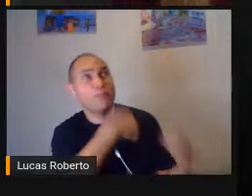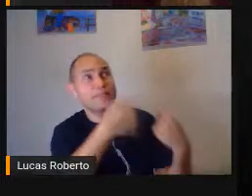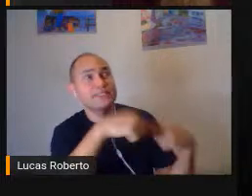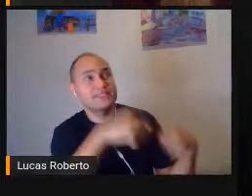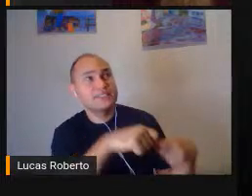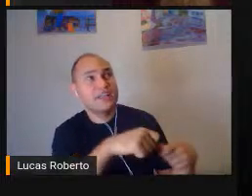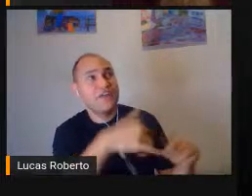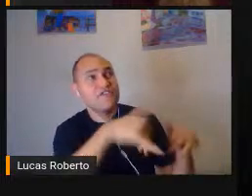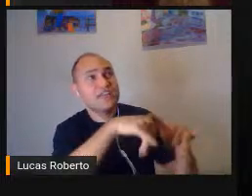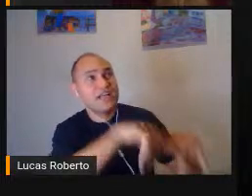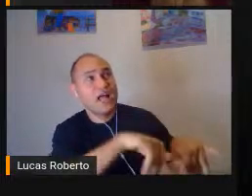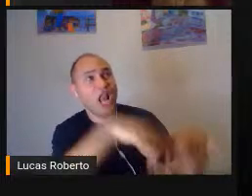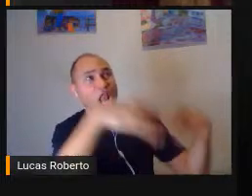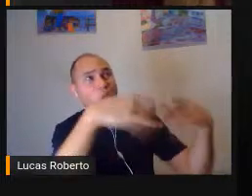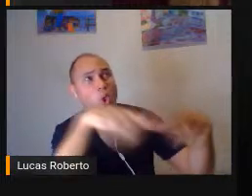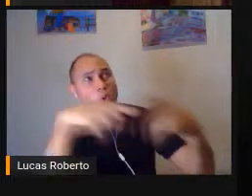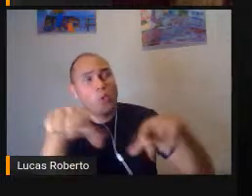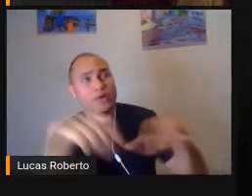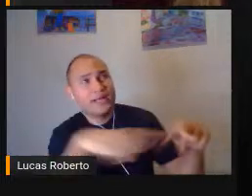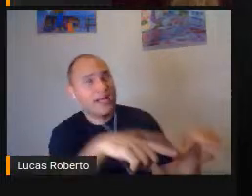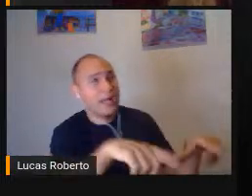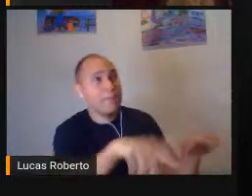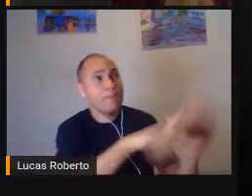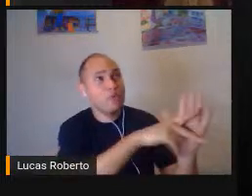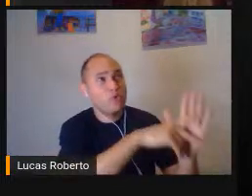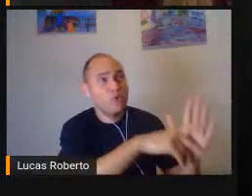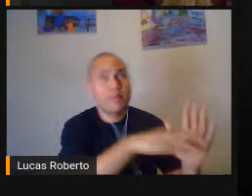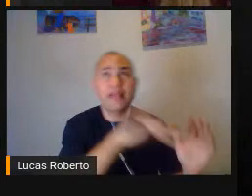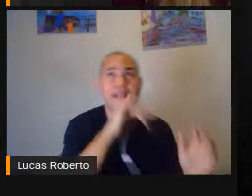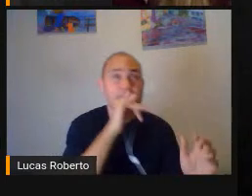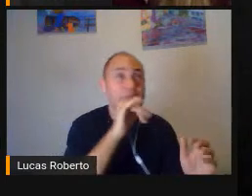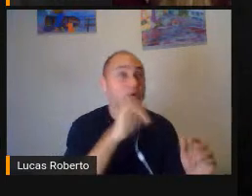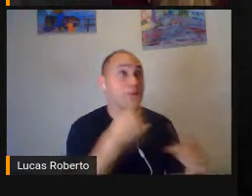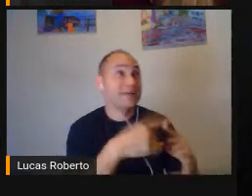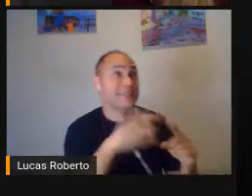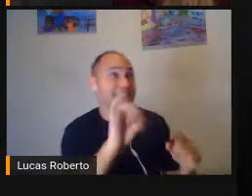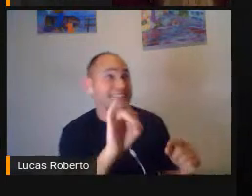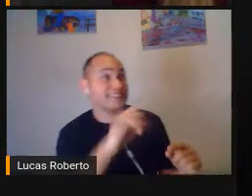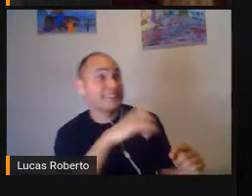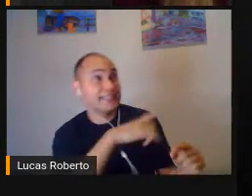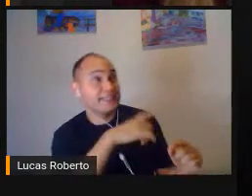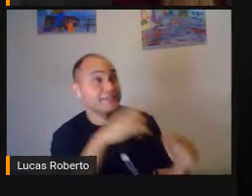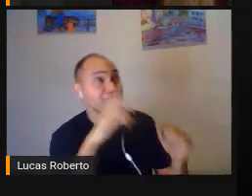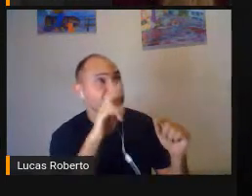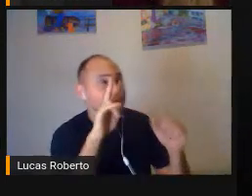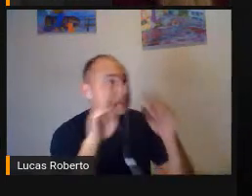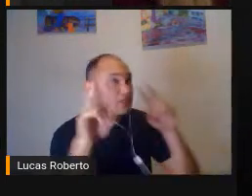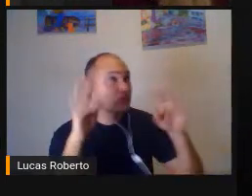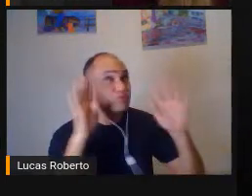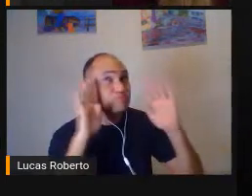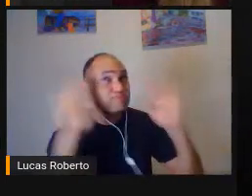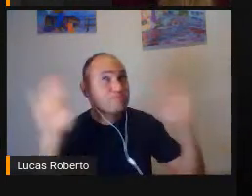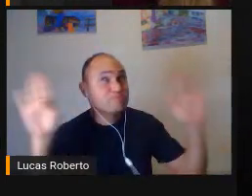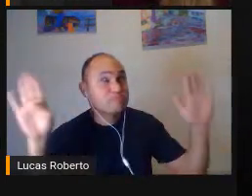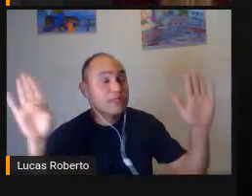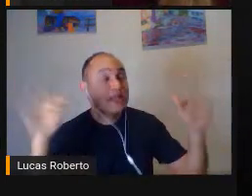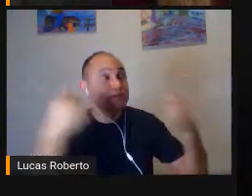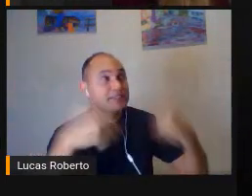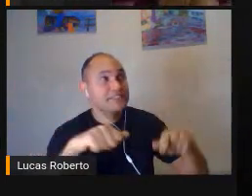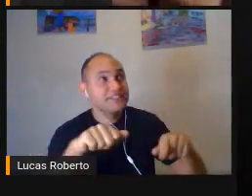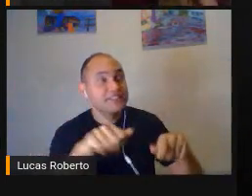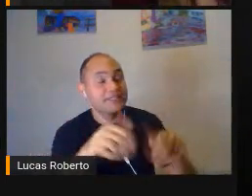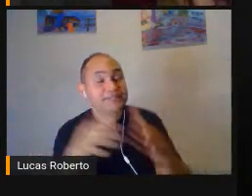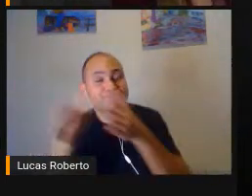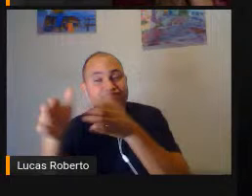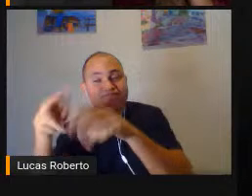exemplo Talvez ele tenha Que ficar um pouco Mais de lado Para ver de forma Periférica também O quadro